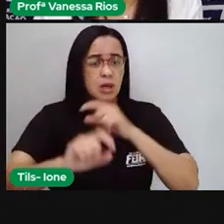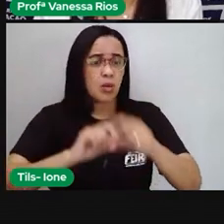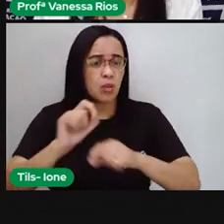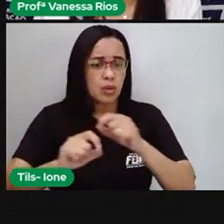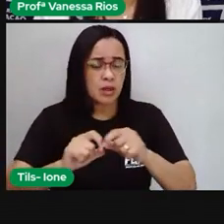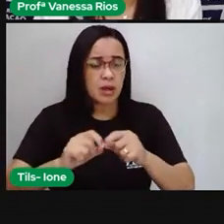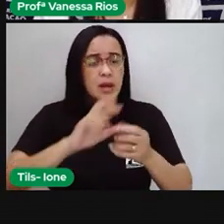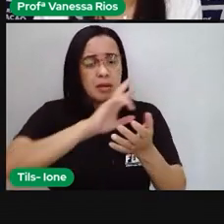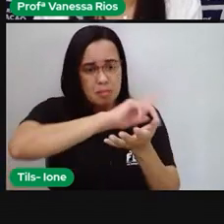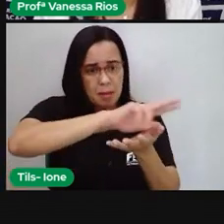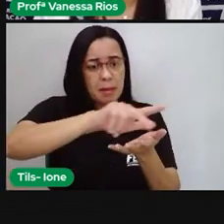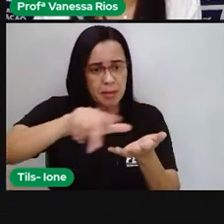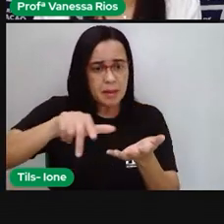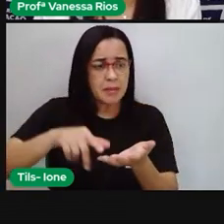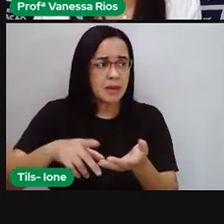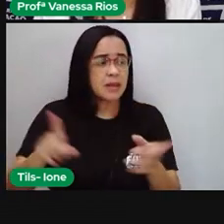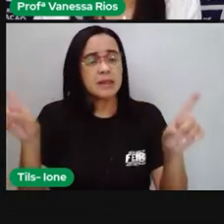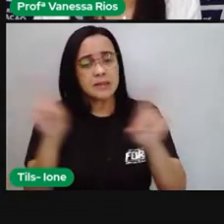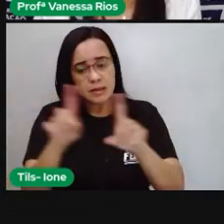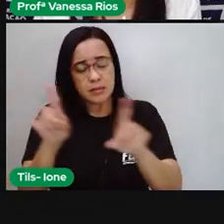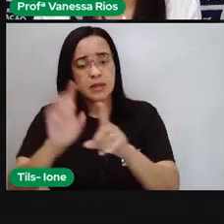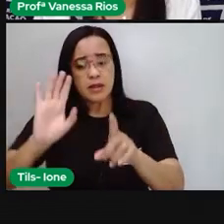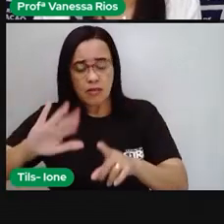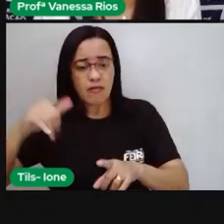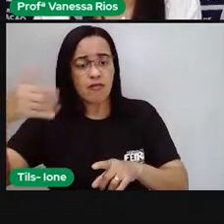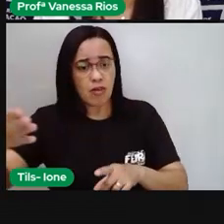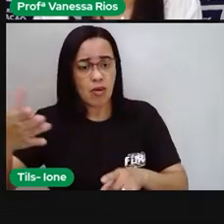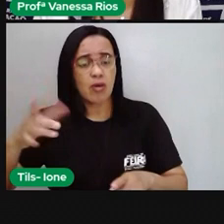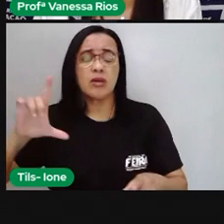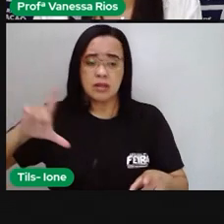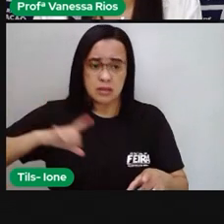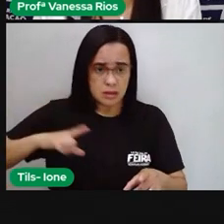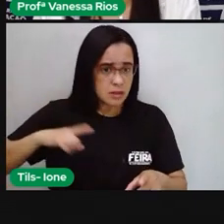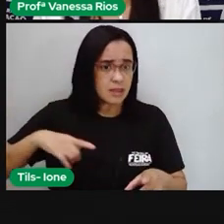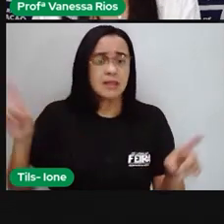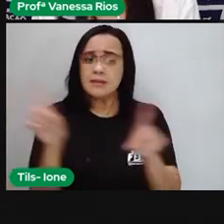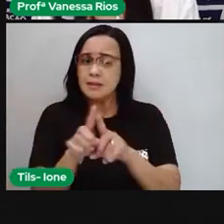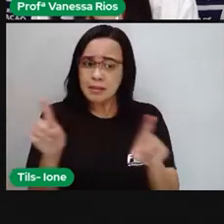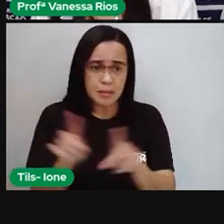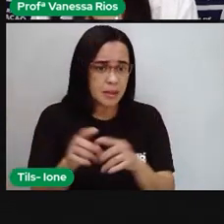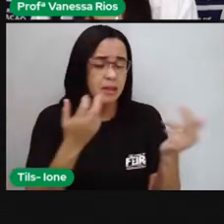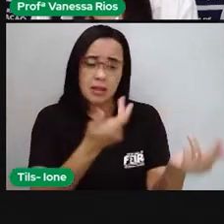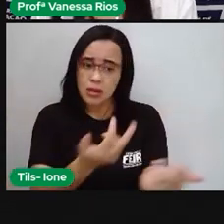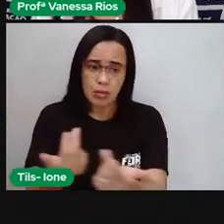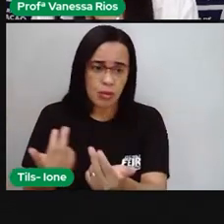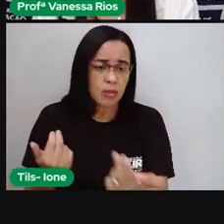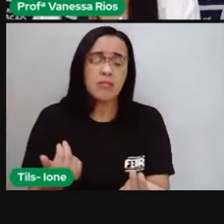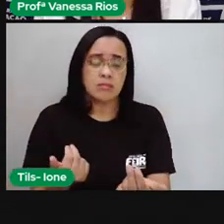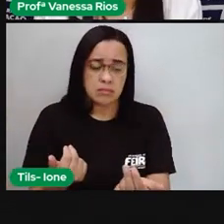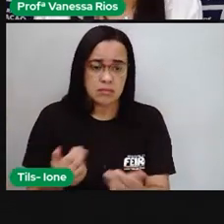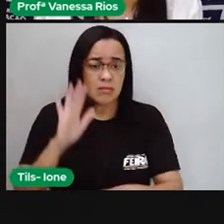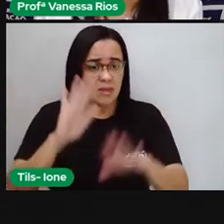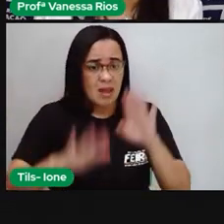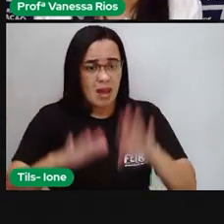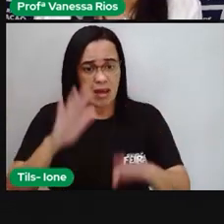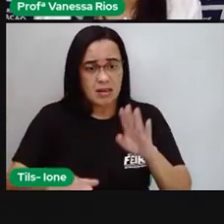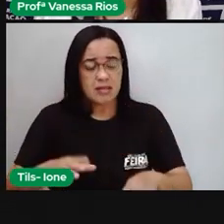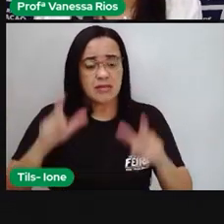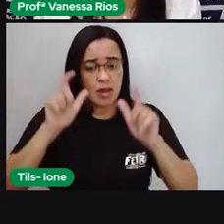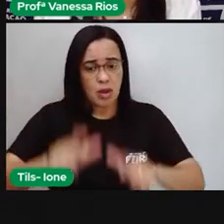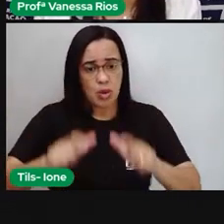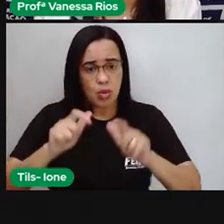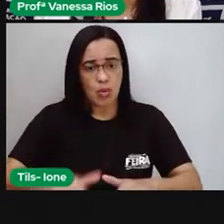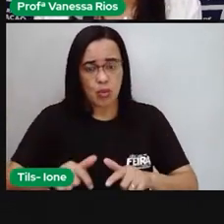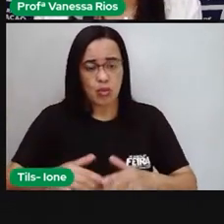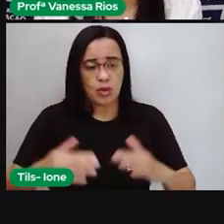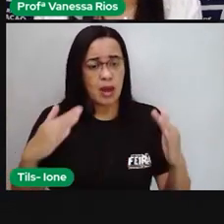a gente já percebe também a diversidade acontecendo, né? Às vezes lugares que estão vizinhos do Brasil, mas que já possuem também as